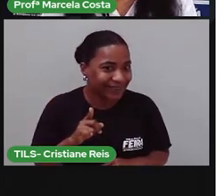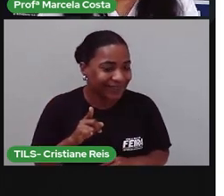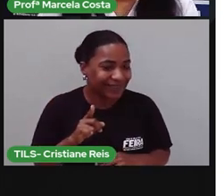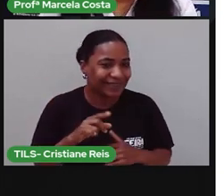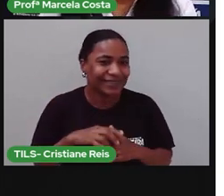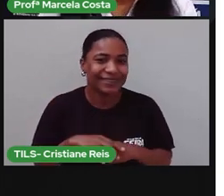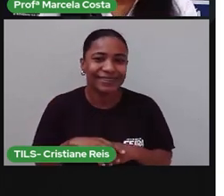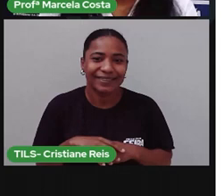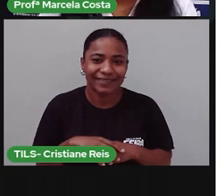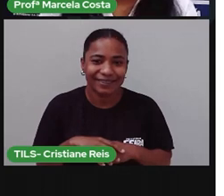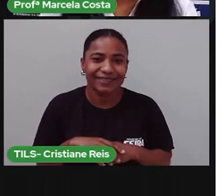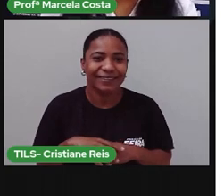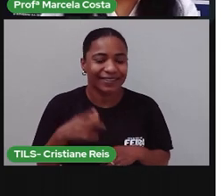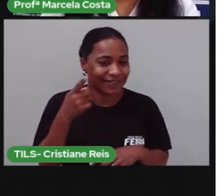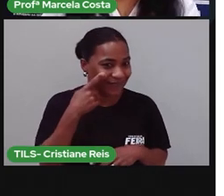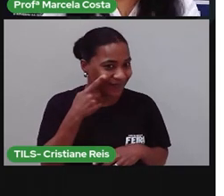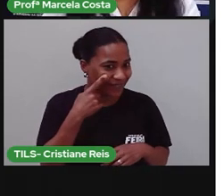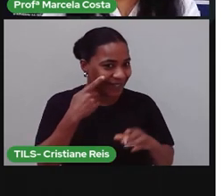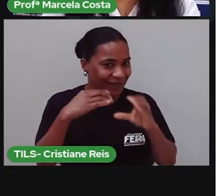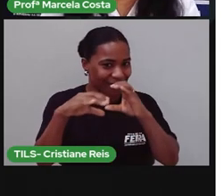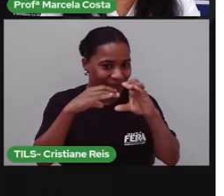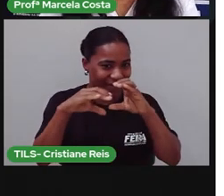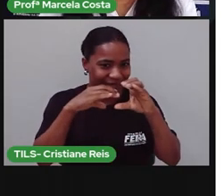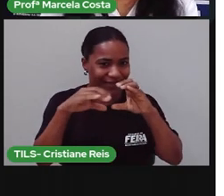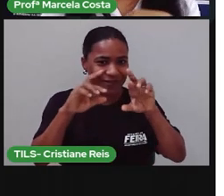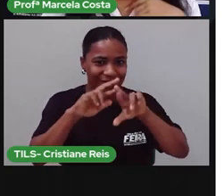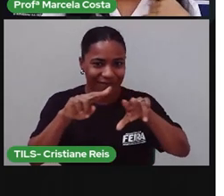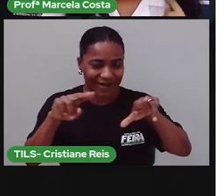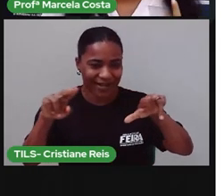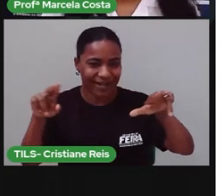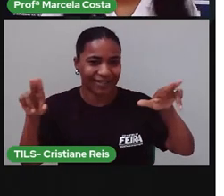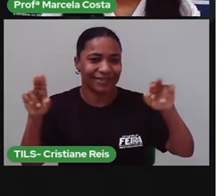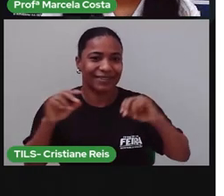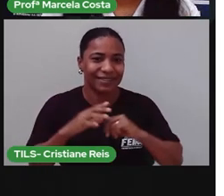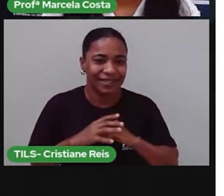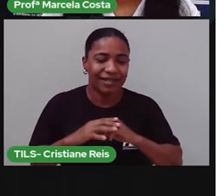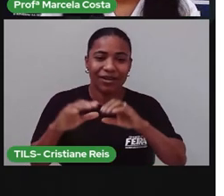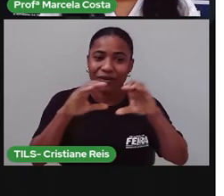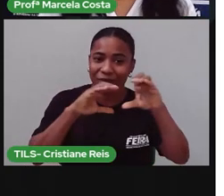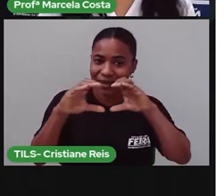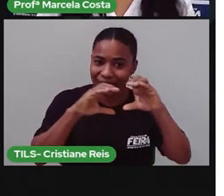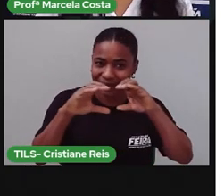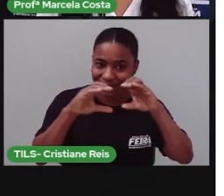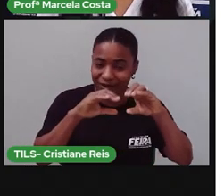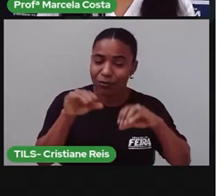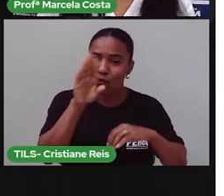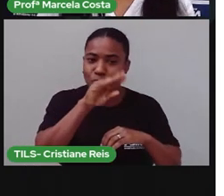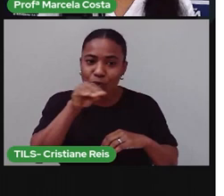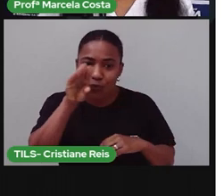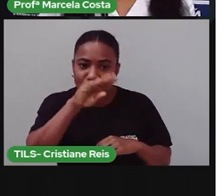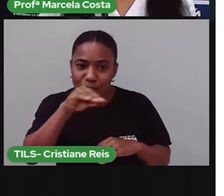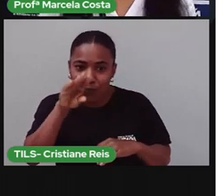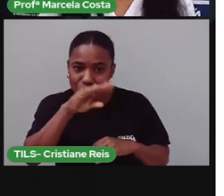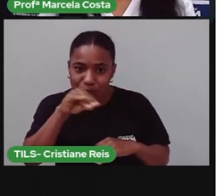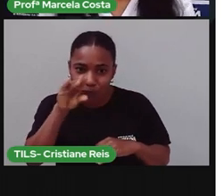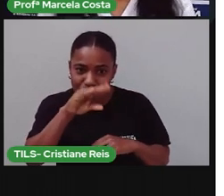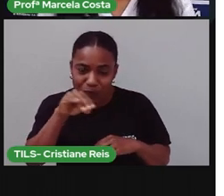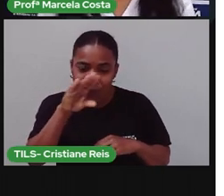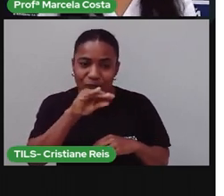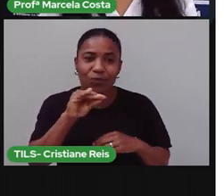A gente vai conhecer agora. Temos formas de comunicação oral, onde a gente utiliza